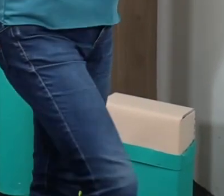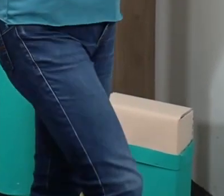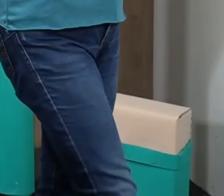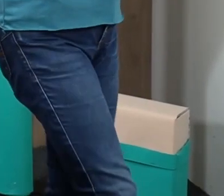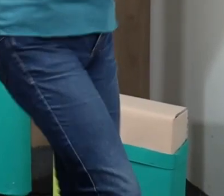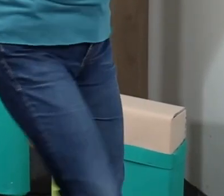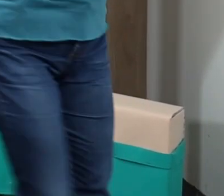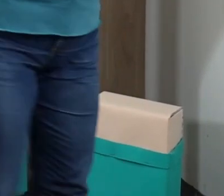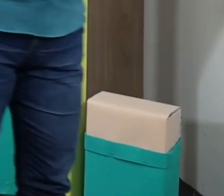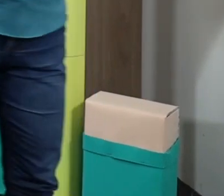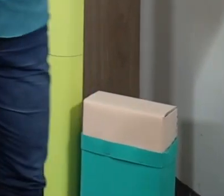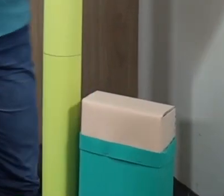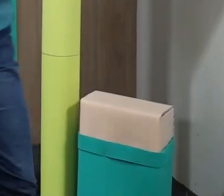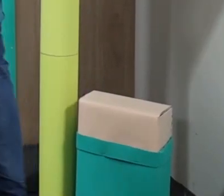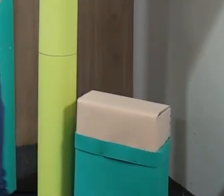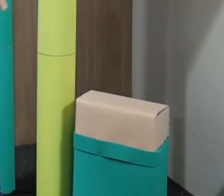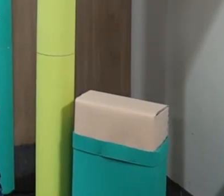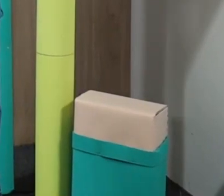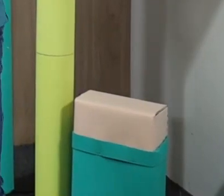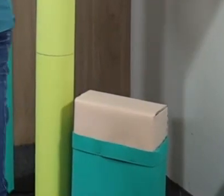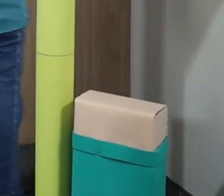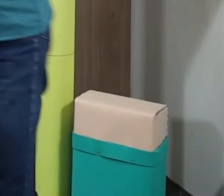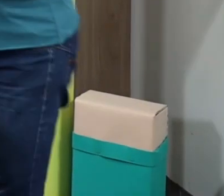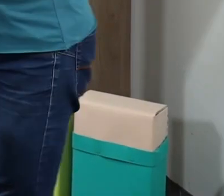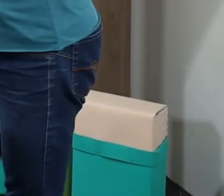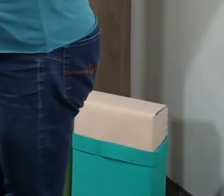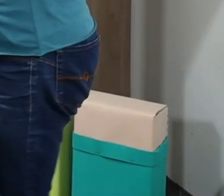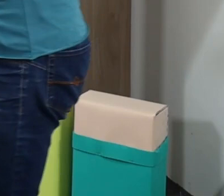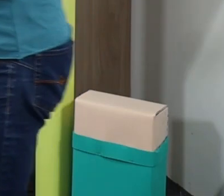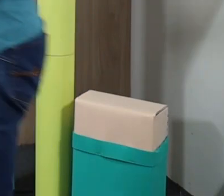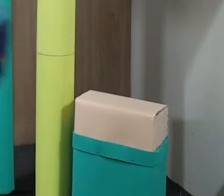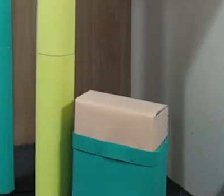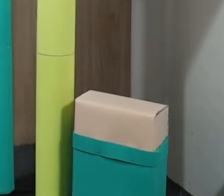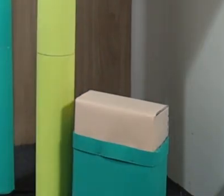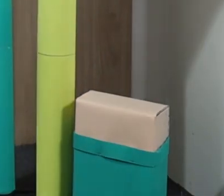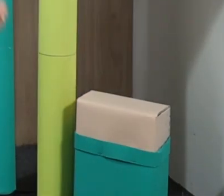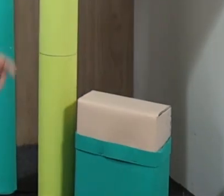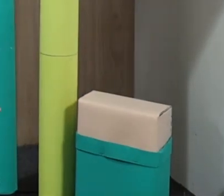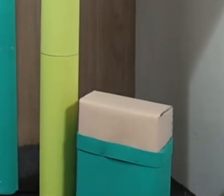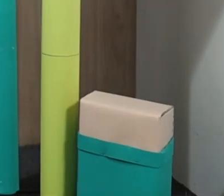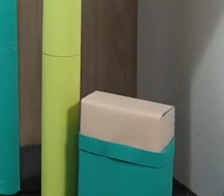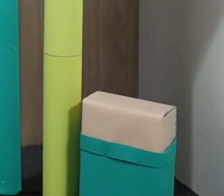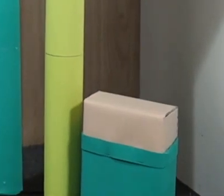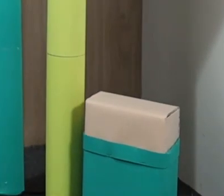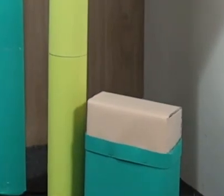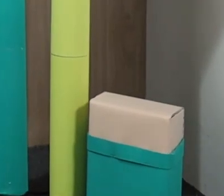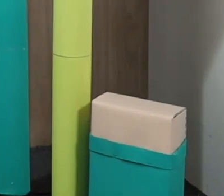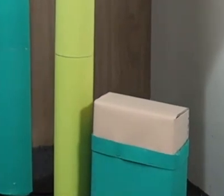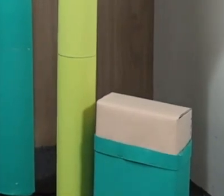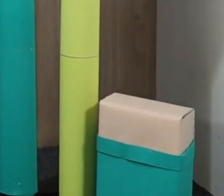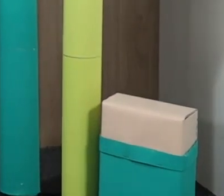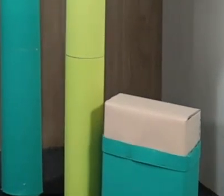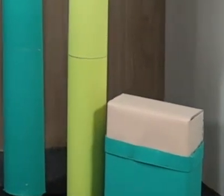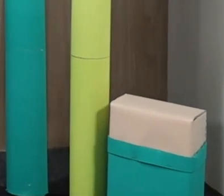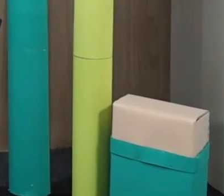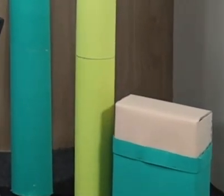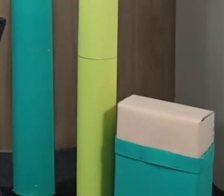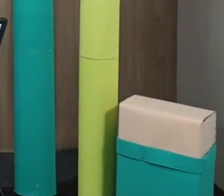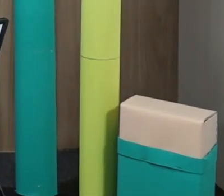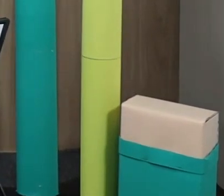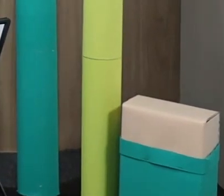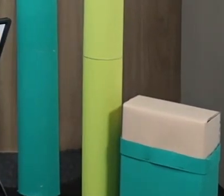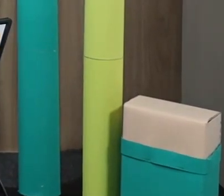juntinho com o meu. E depois, e depois não vai dizer que você, que você se